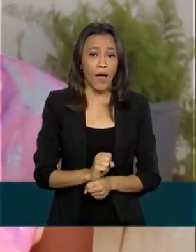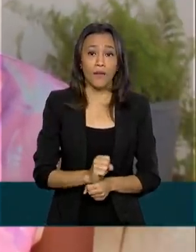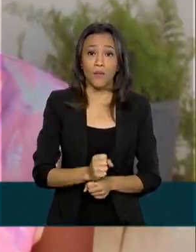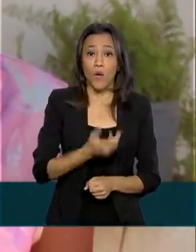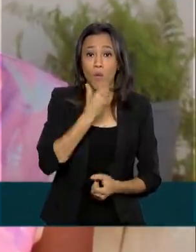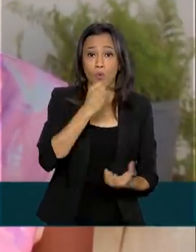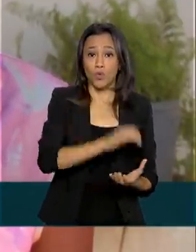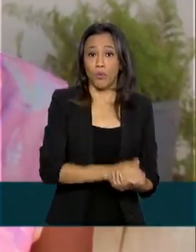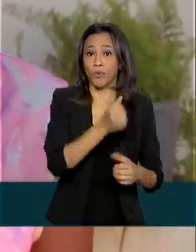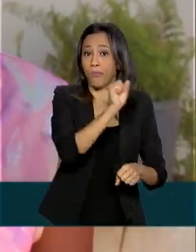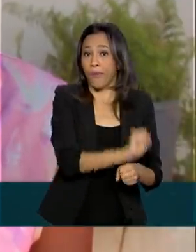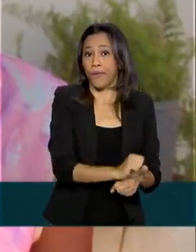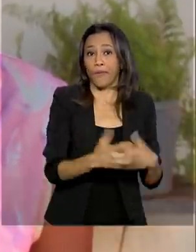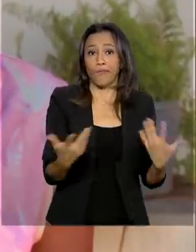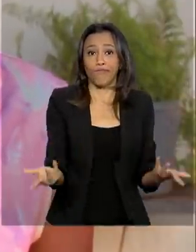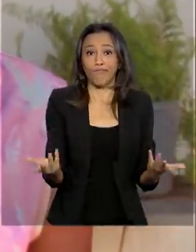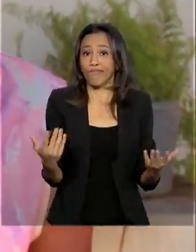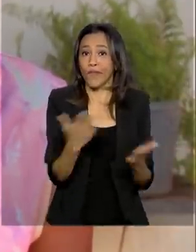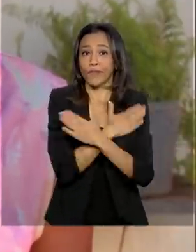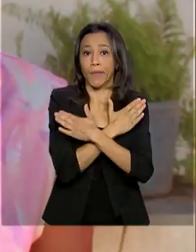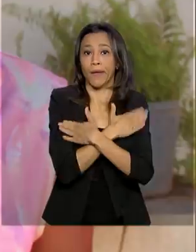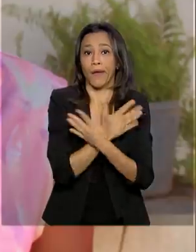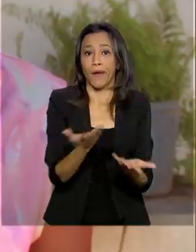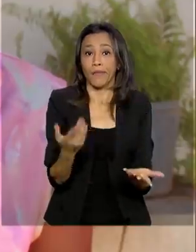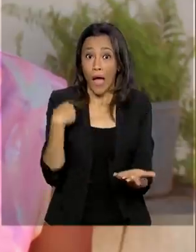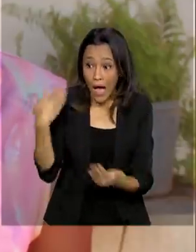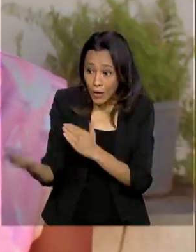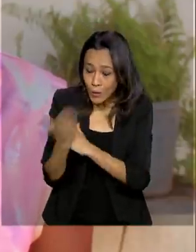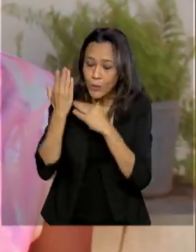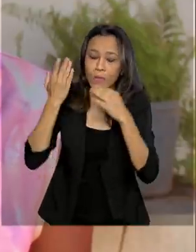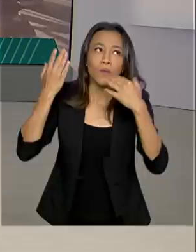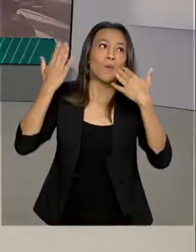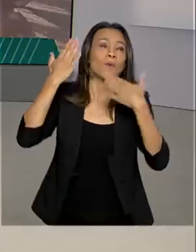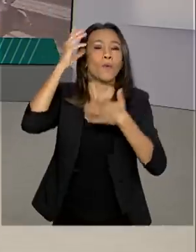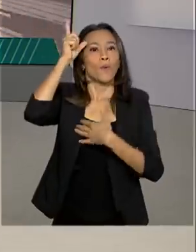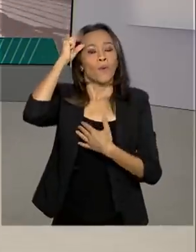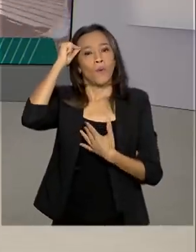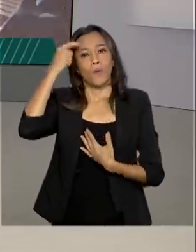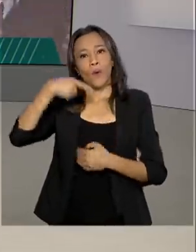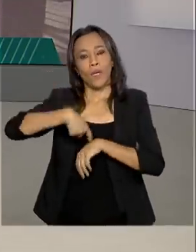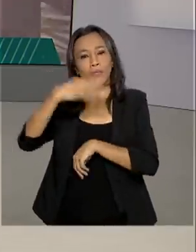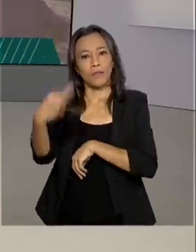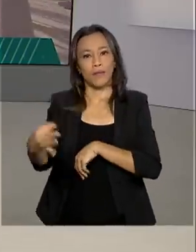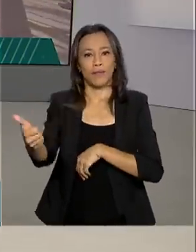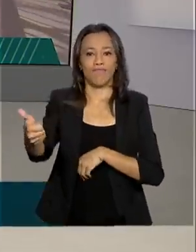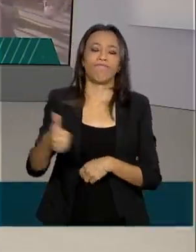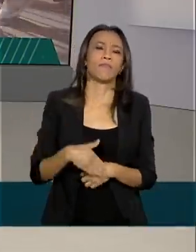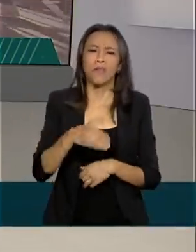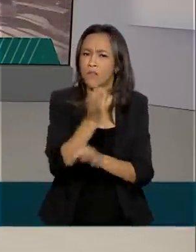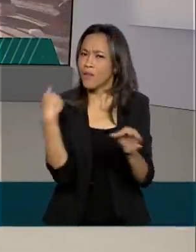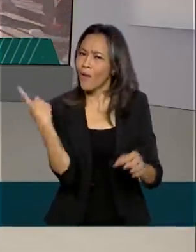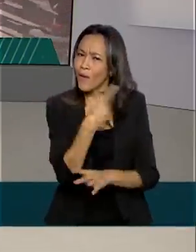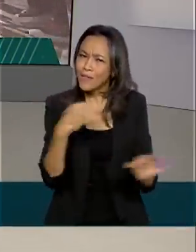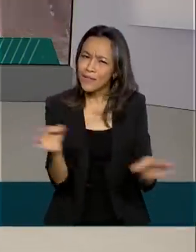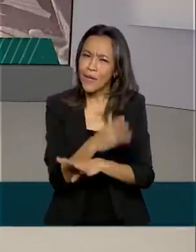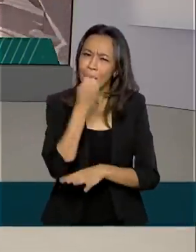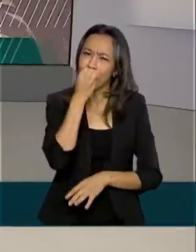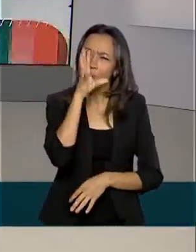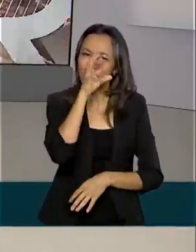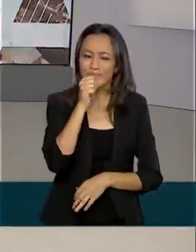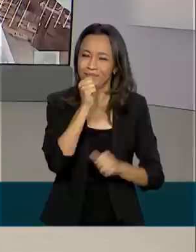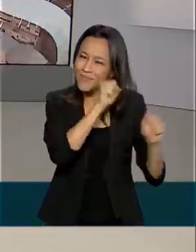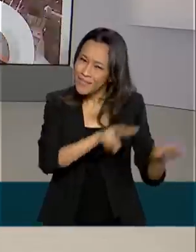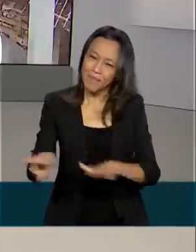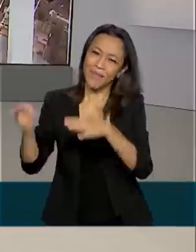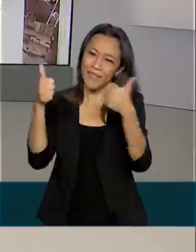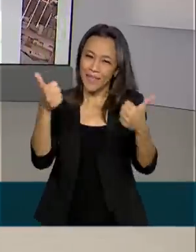parado, todo mundo parado em casa. E essa ajuda chegou na hora certa. O Brasil em Dia fica por aqui. Bom início de semana para